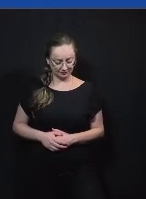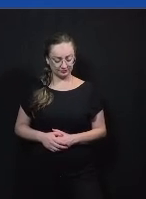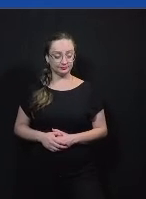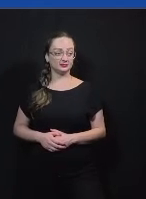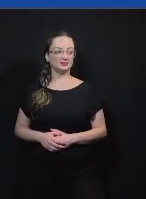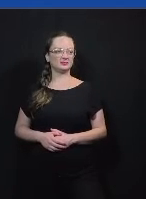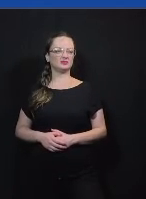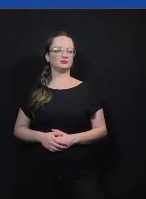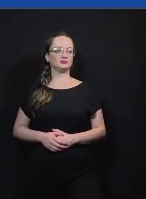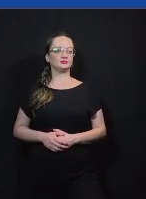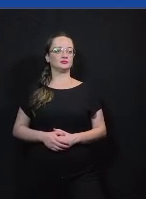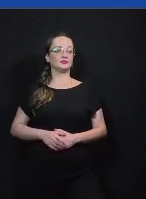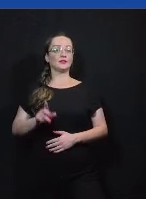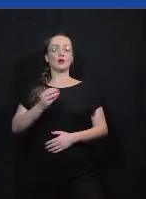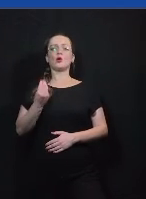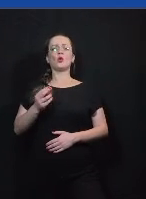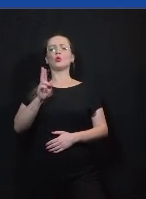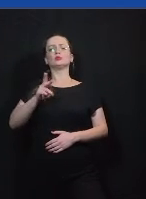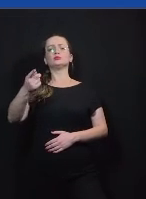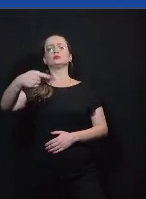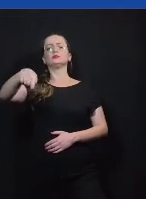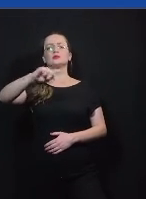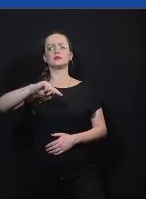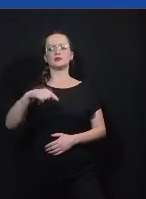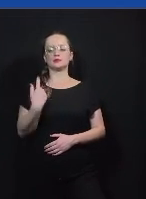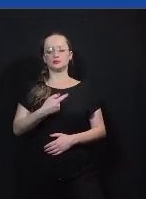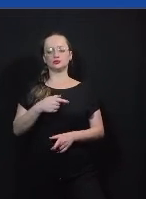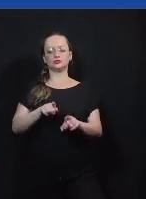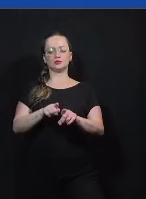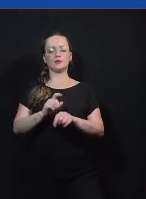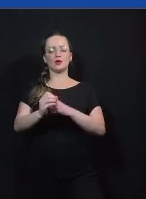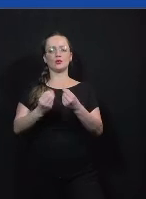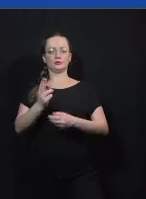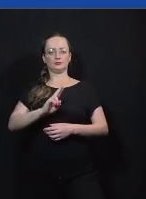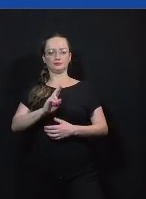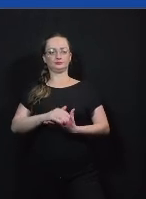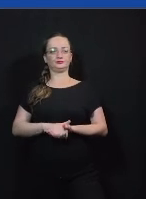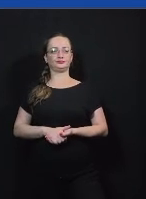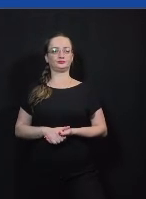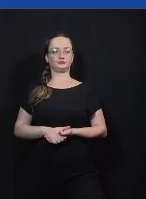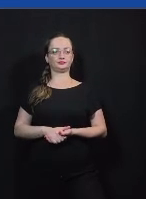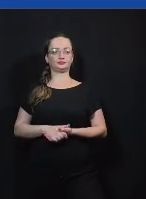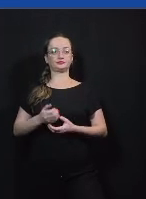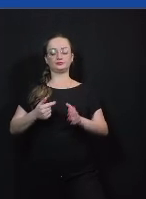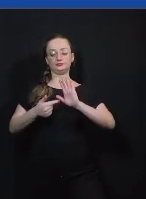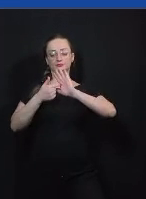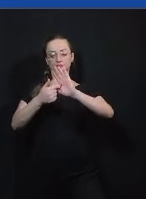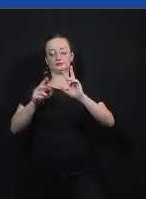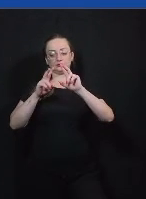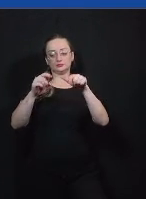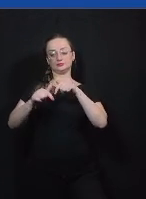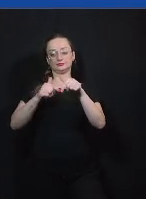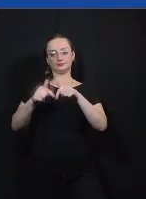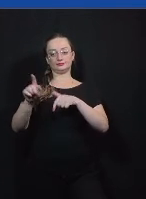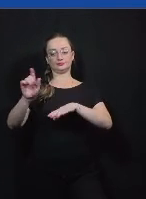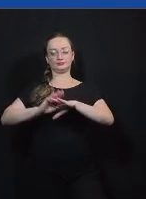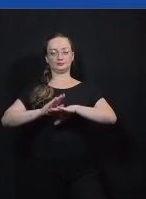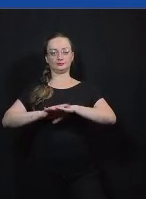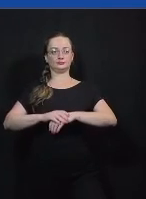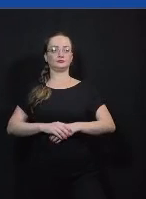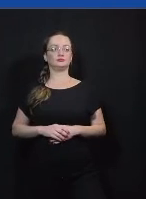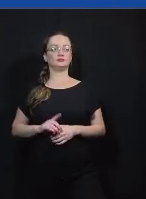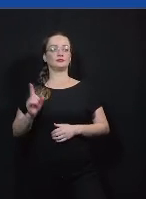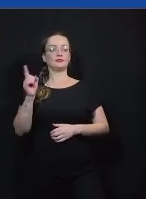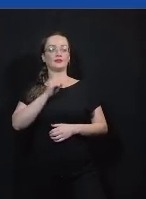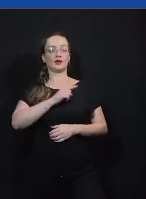como é que isso se aplica para vocês como é que isso se aplica para a gente uma apresentação sobre o trabalho que a gente faz esse ano é